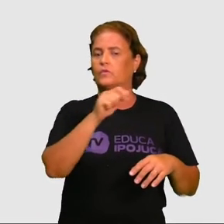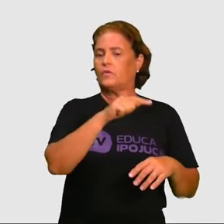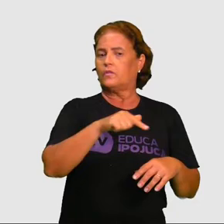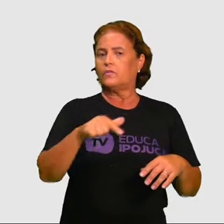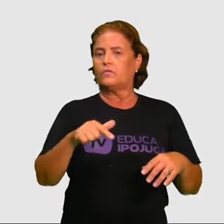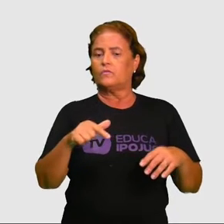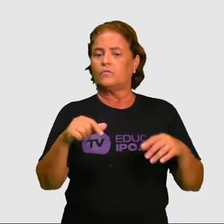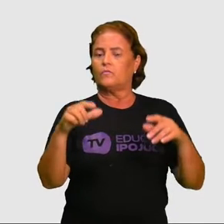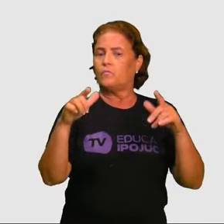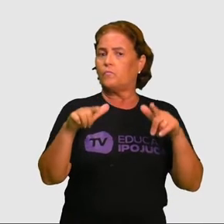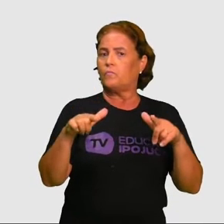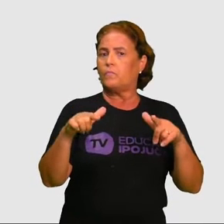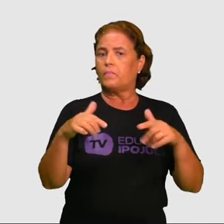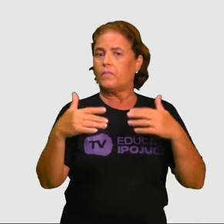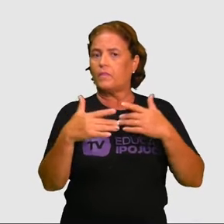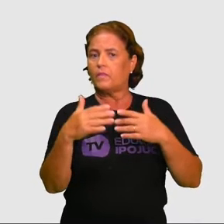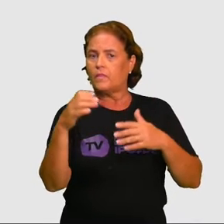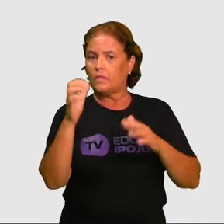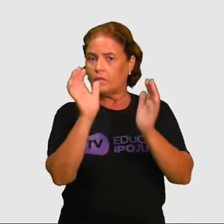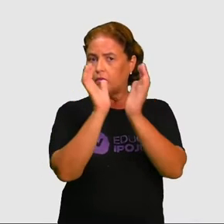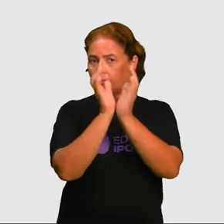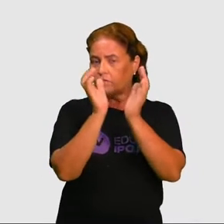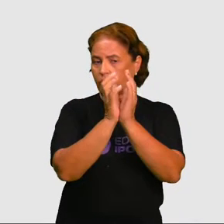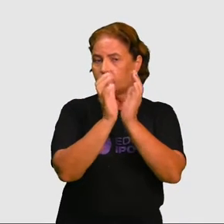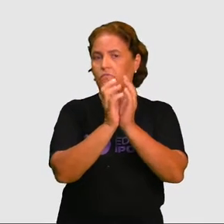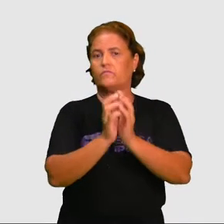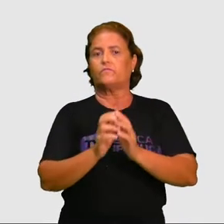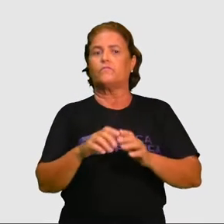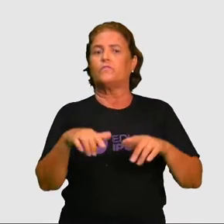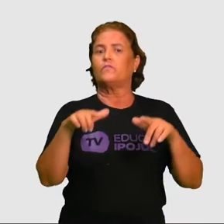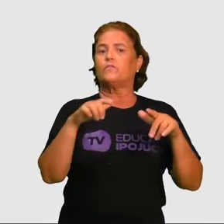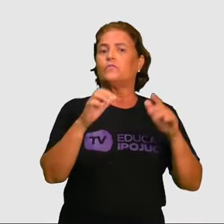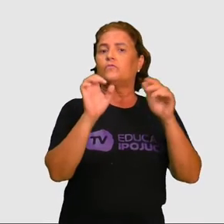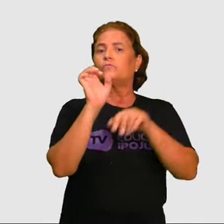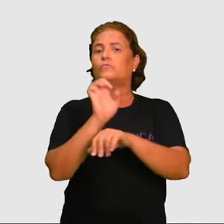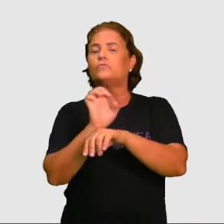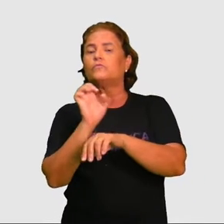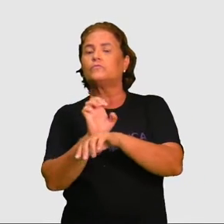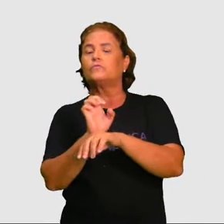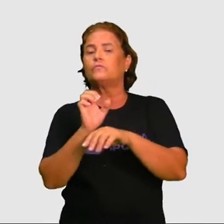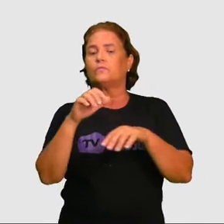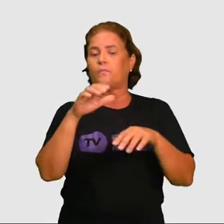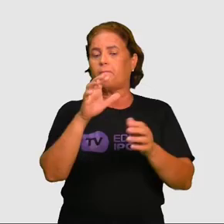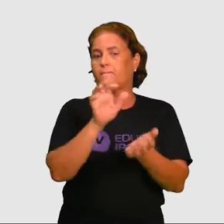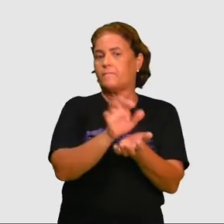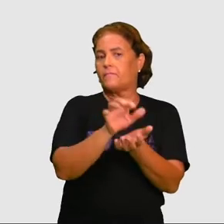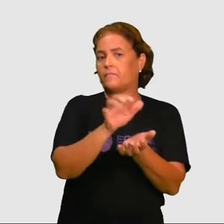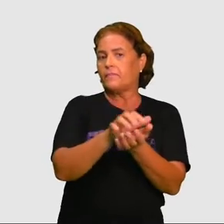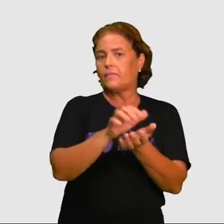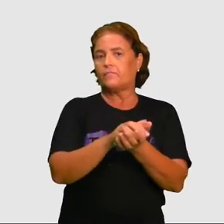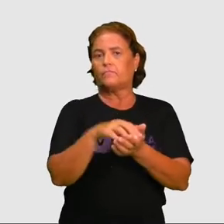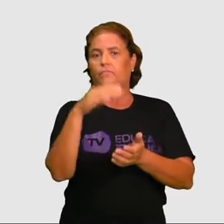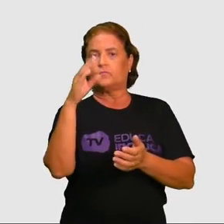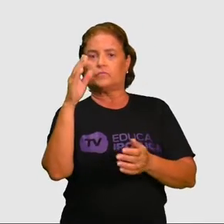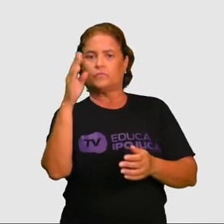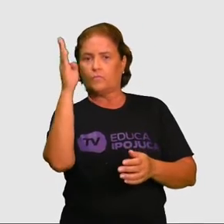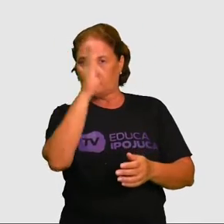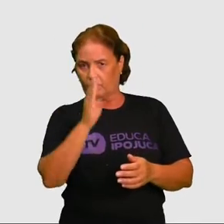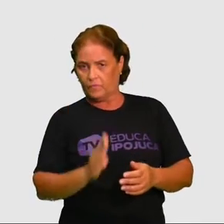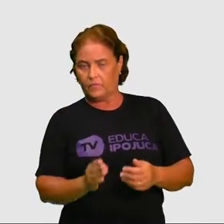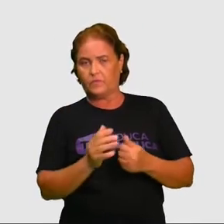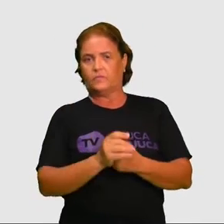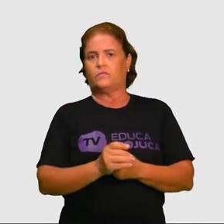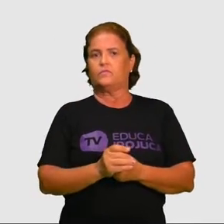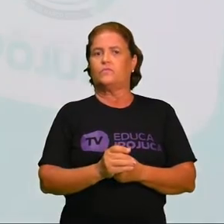no estado de Pernambuco, Brasil. Localizado a 50 quilômetros do Recife, capital de Pernambuco.